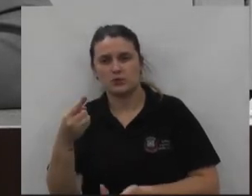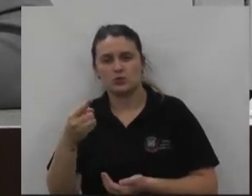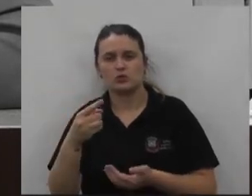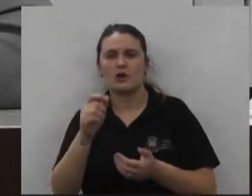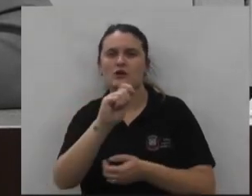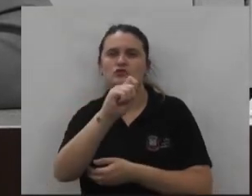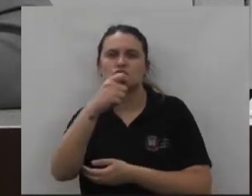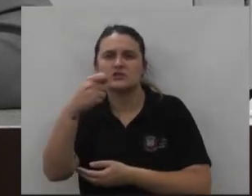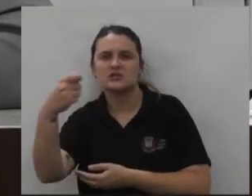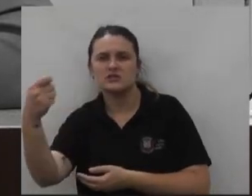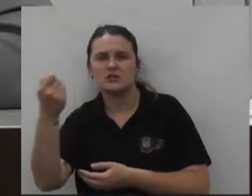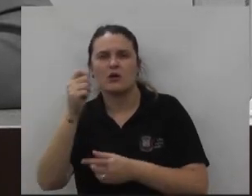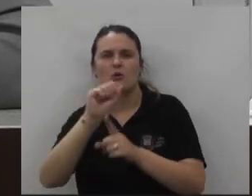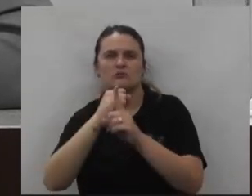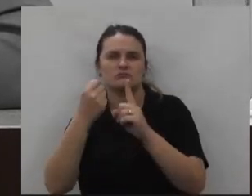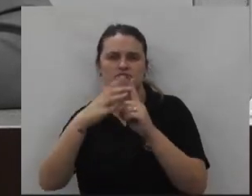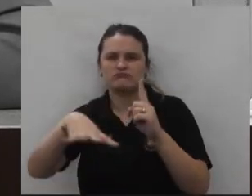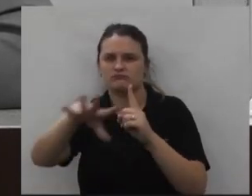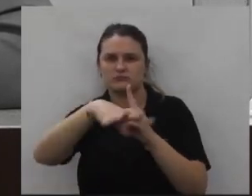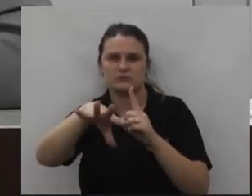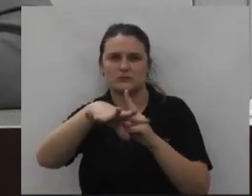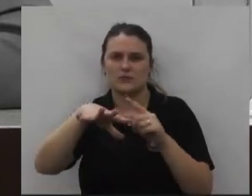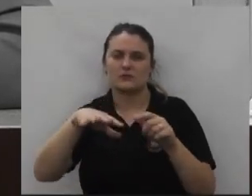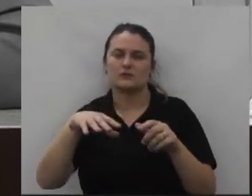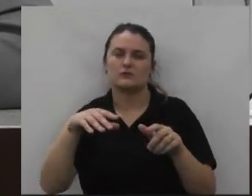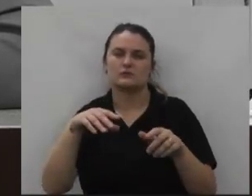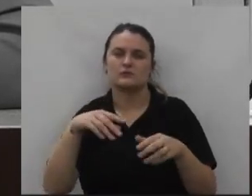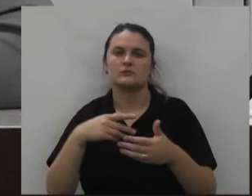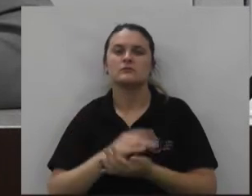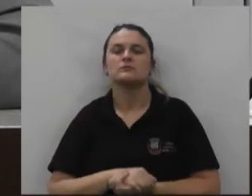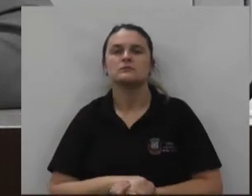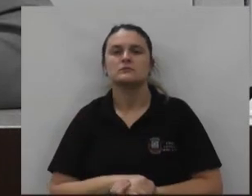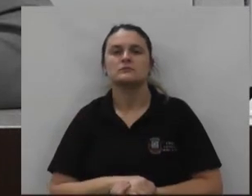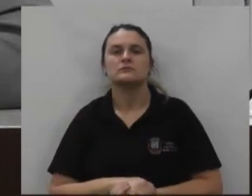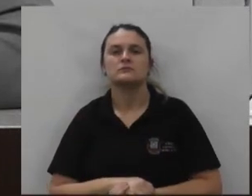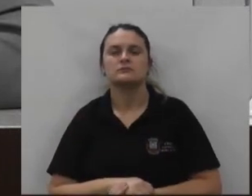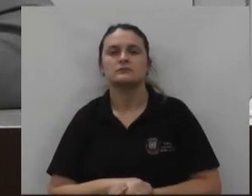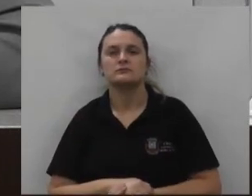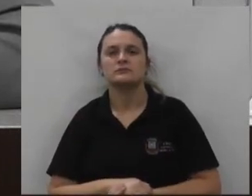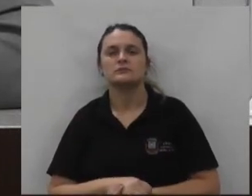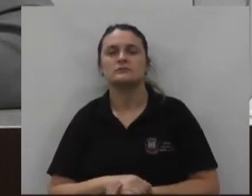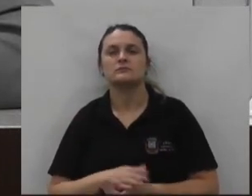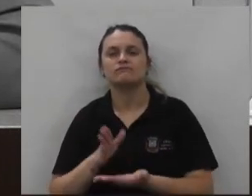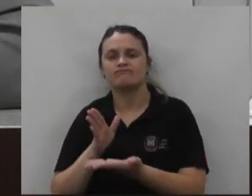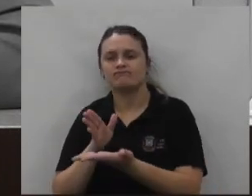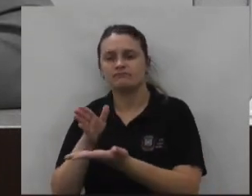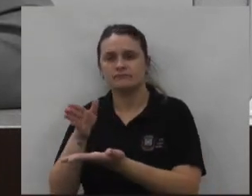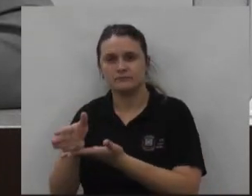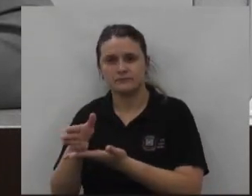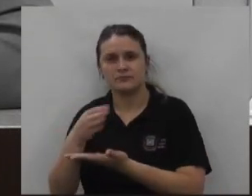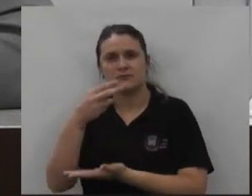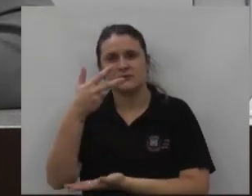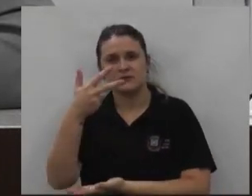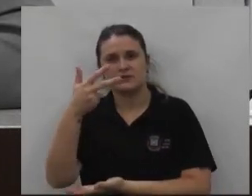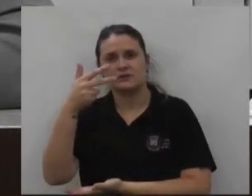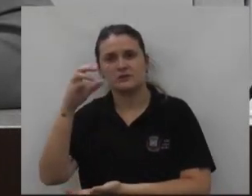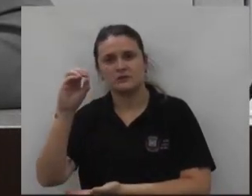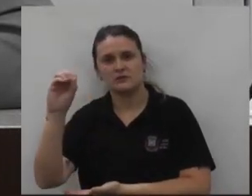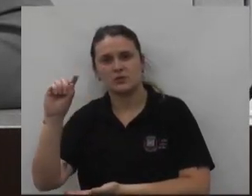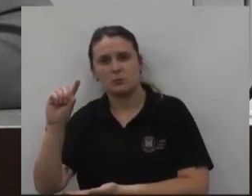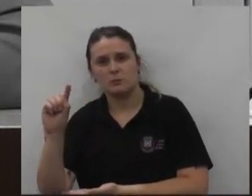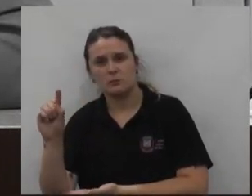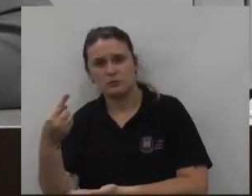as entidades filantrópicas essas que prestam serviço para a comunidade estão destinando 300